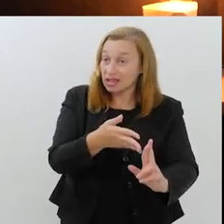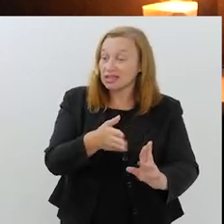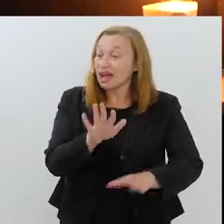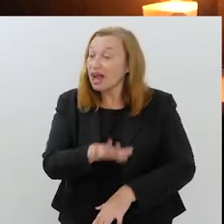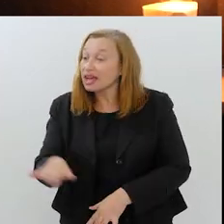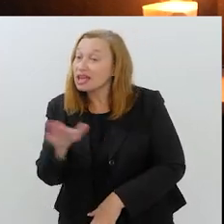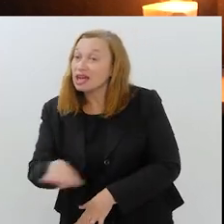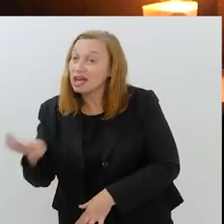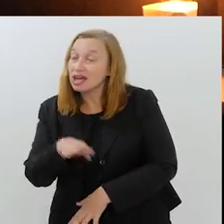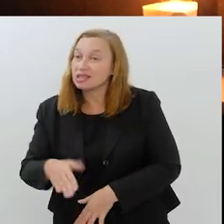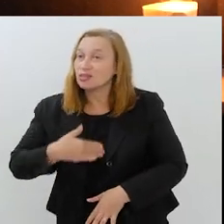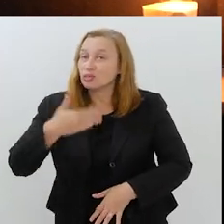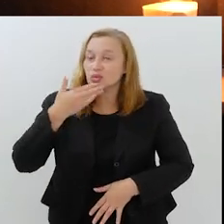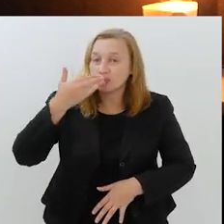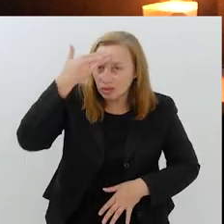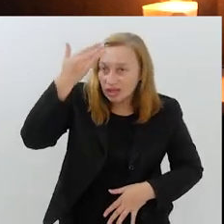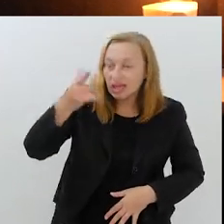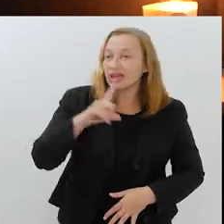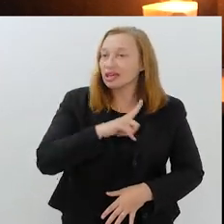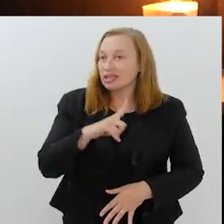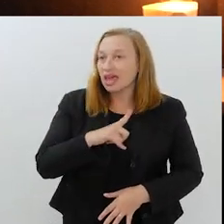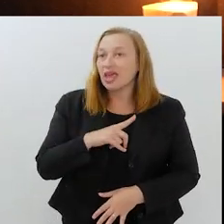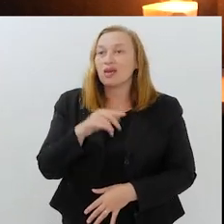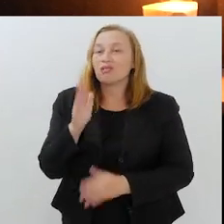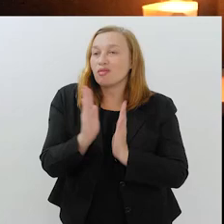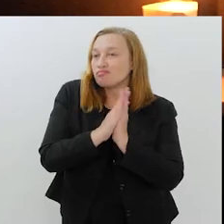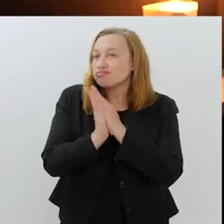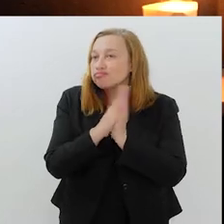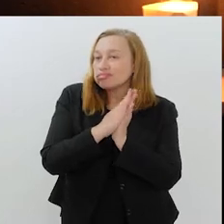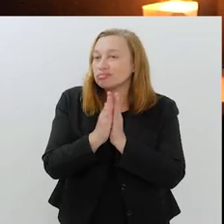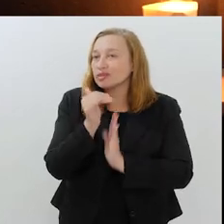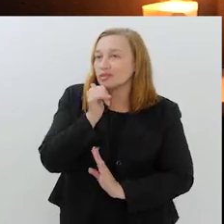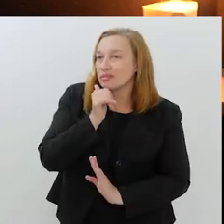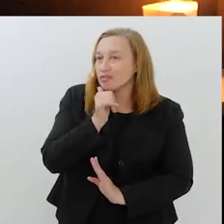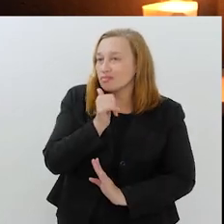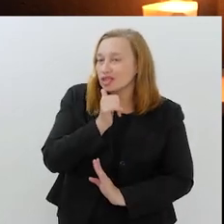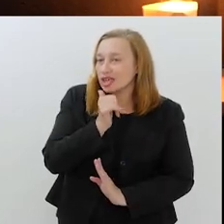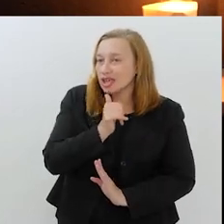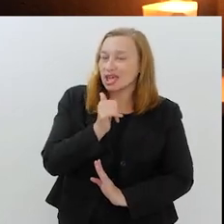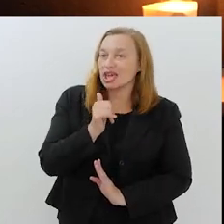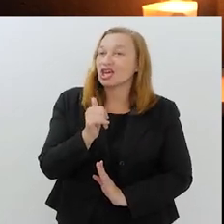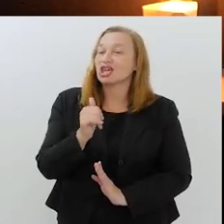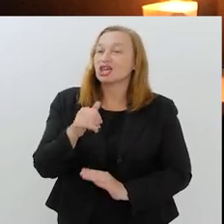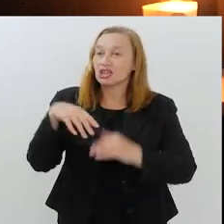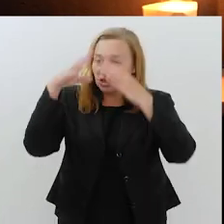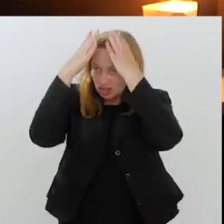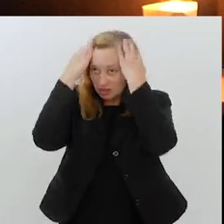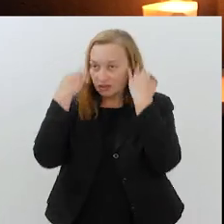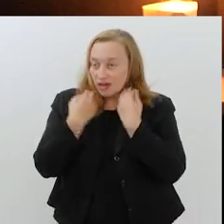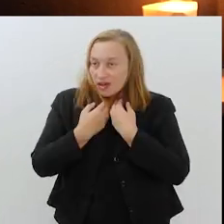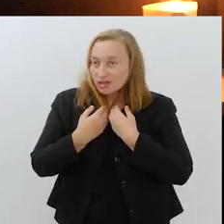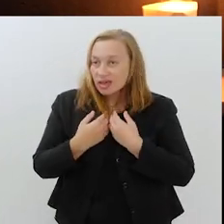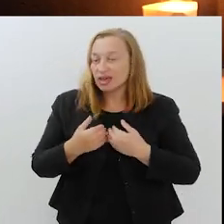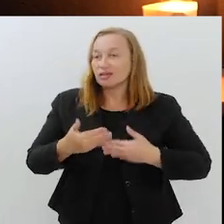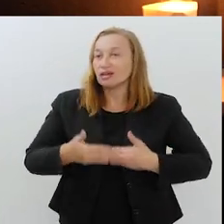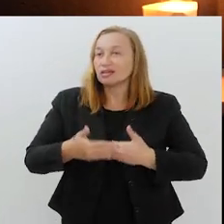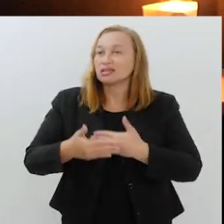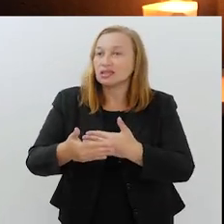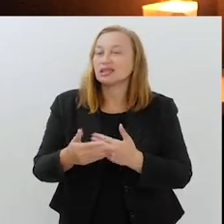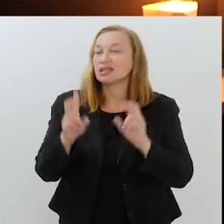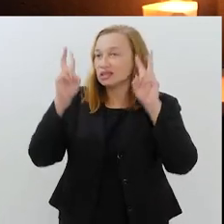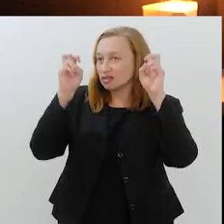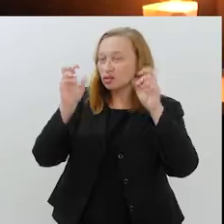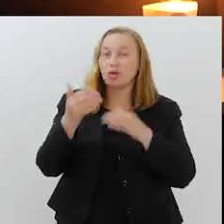crianças muçulmanas verem que existe uma boneca de véu. Então, a sabe que isso é muito importante. Então, aos poucos, a gente está avançando